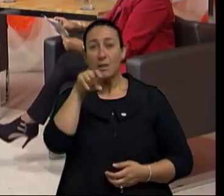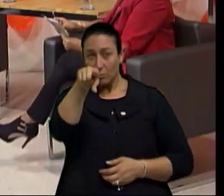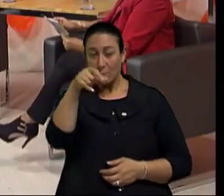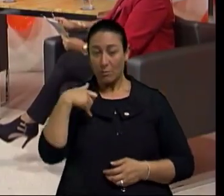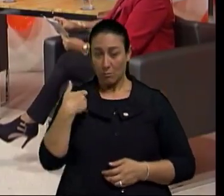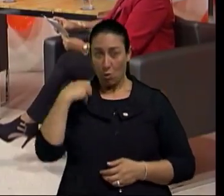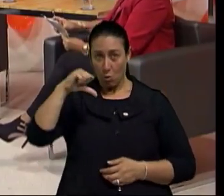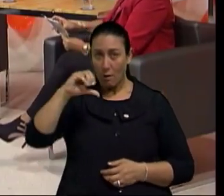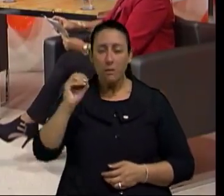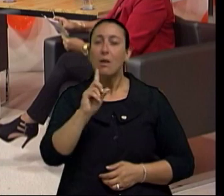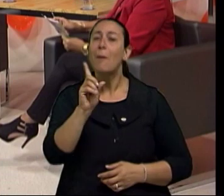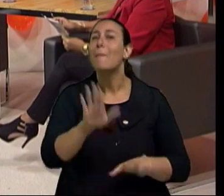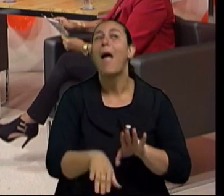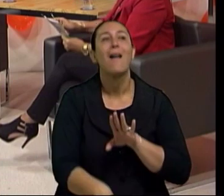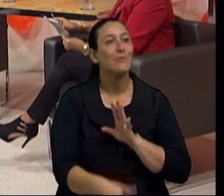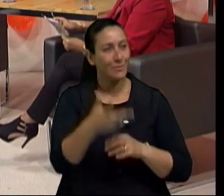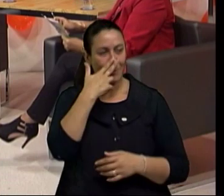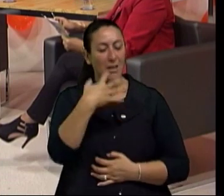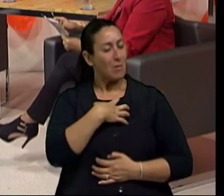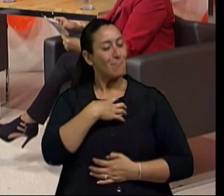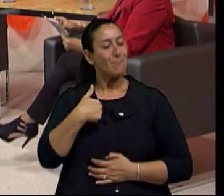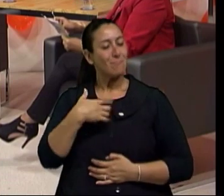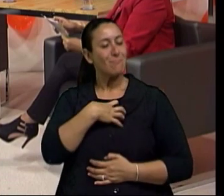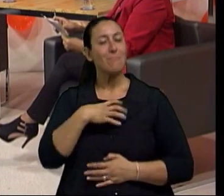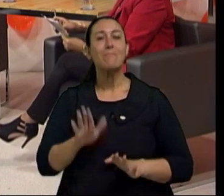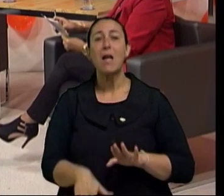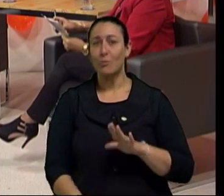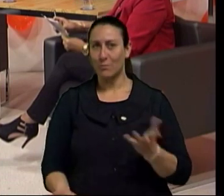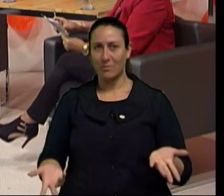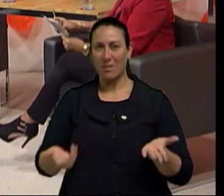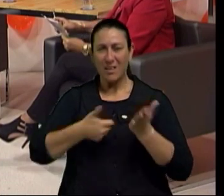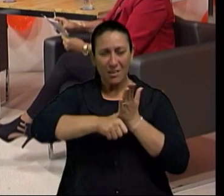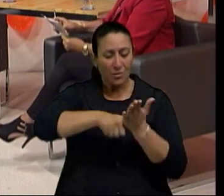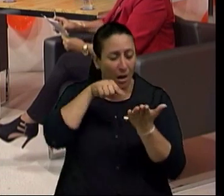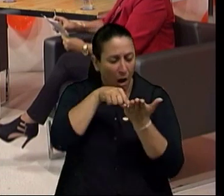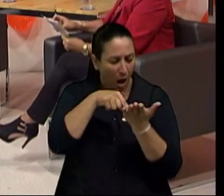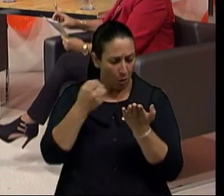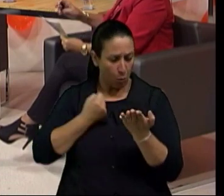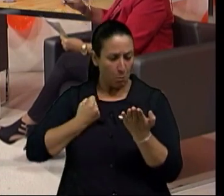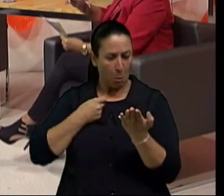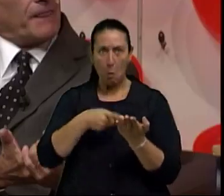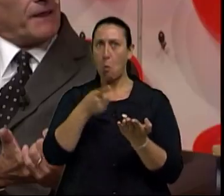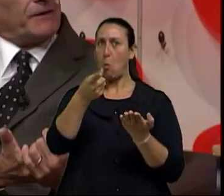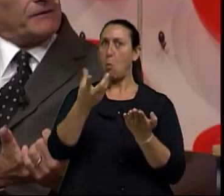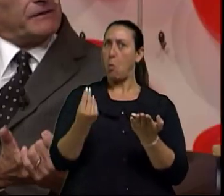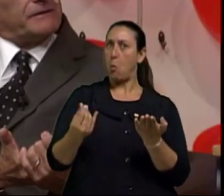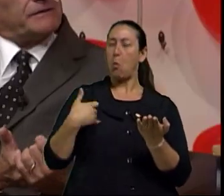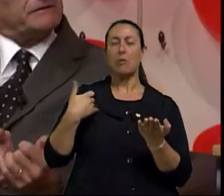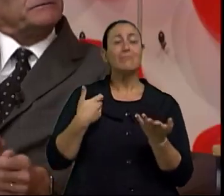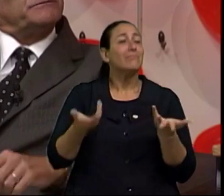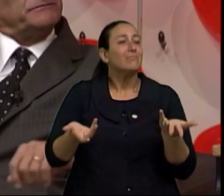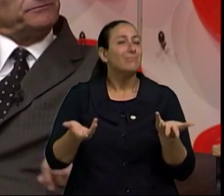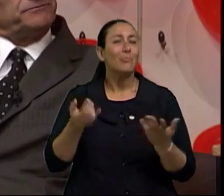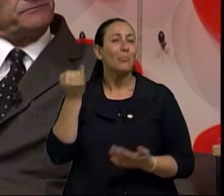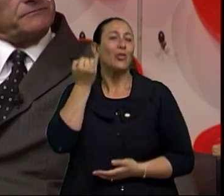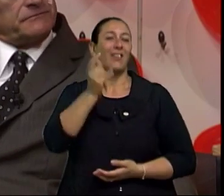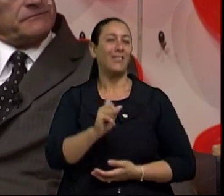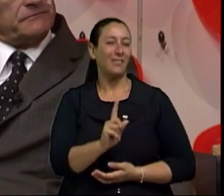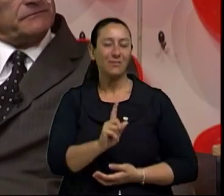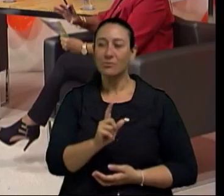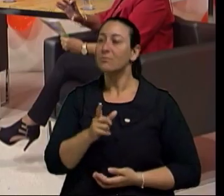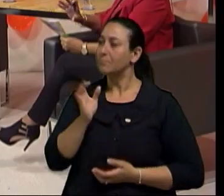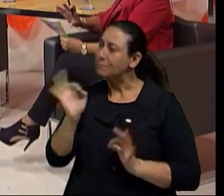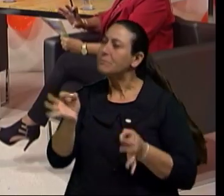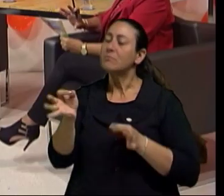Eles não sabem. O que tem é o que está na carteira de identidade ou na certidão de nascimento. Tá, mas aí eu lhe pergunto o seguinte. O papel da